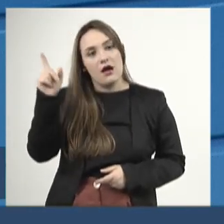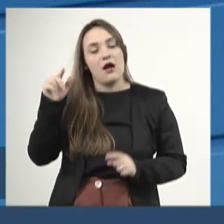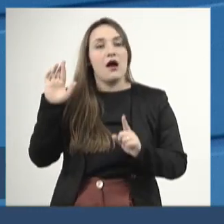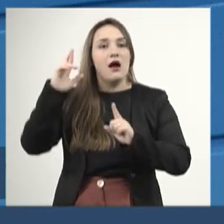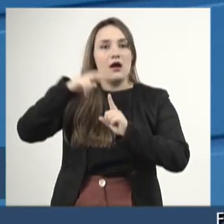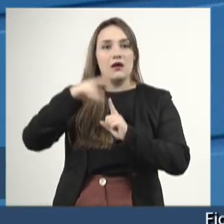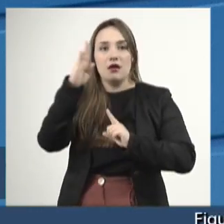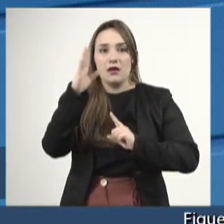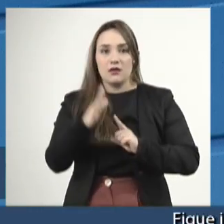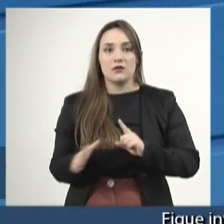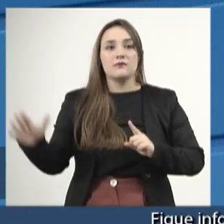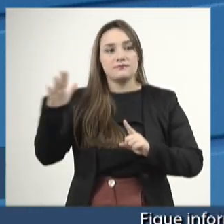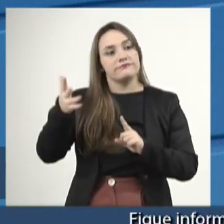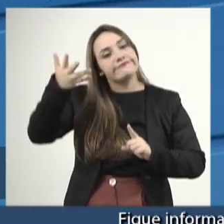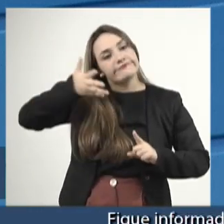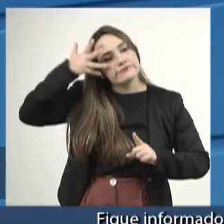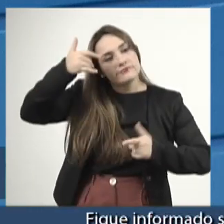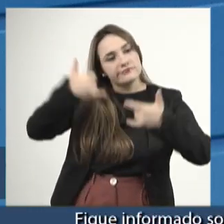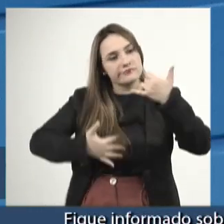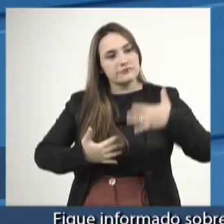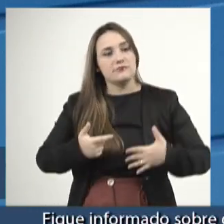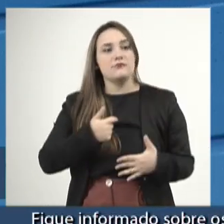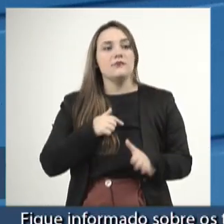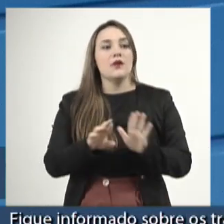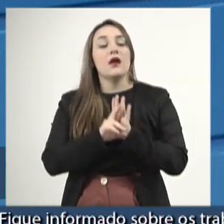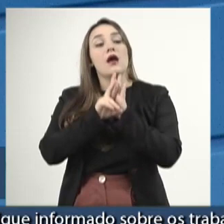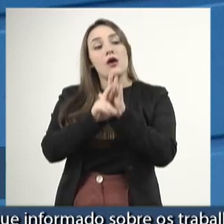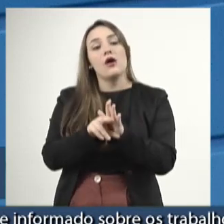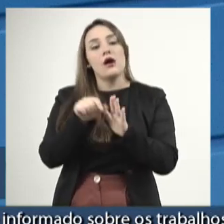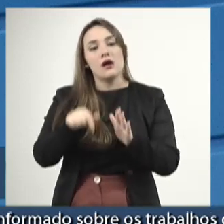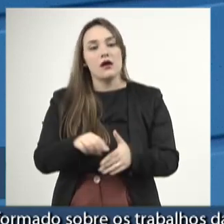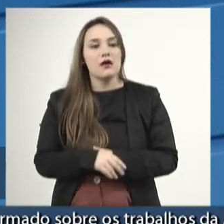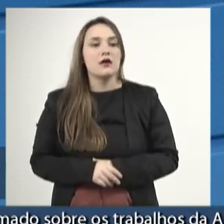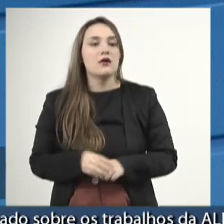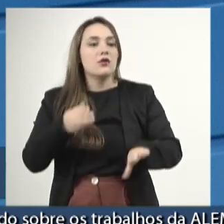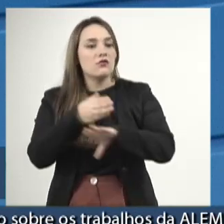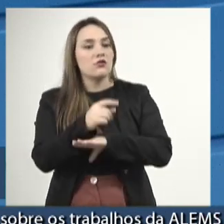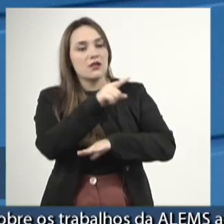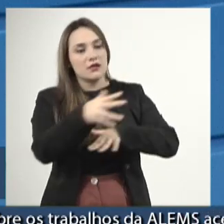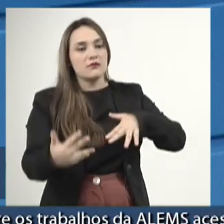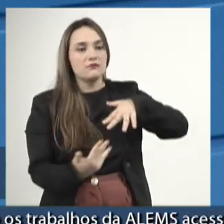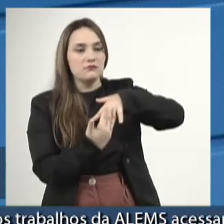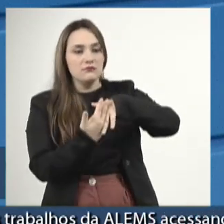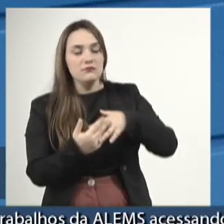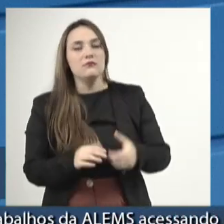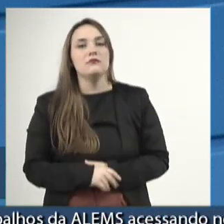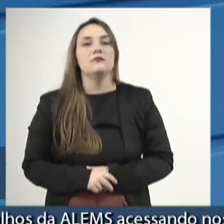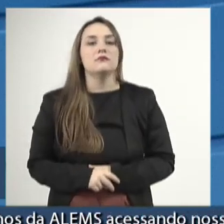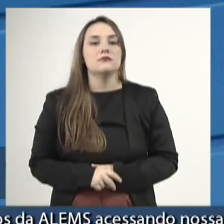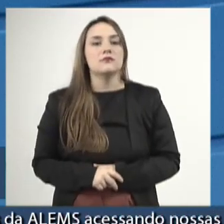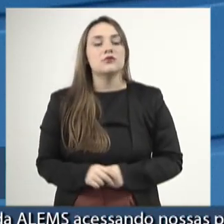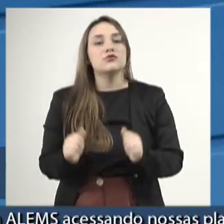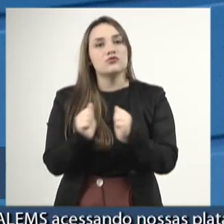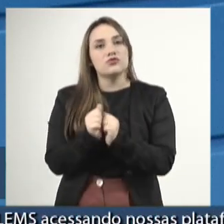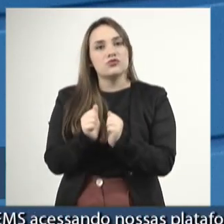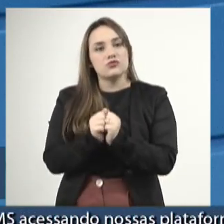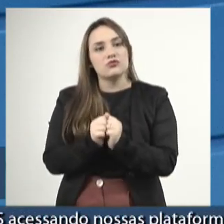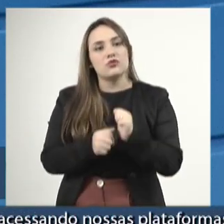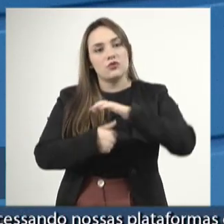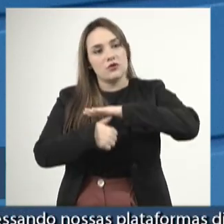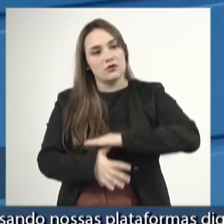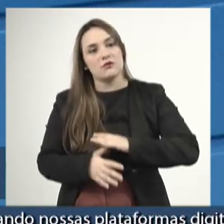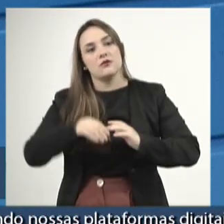presidente, ontem com alegria eu representei esta casa ali da Universidade Federal, junto com o magnífico reitor